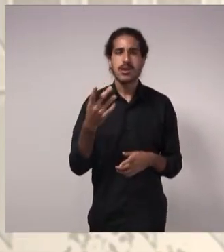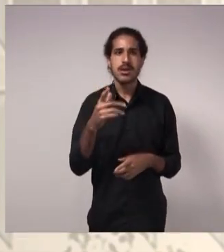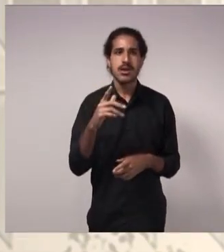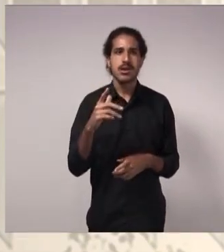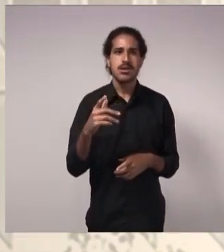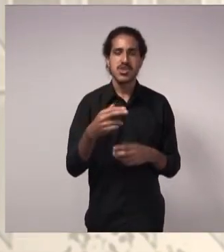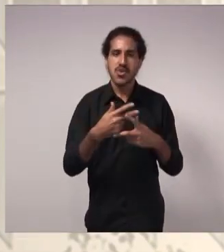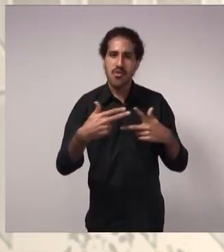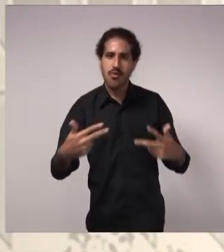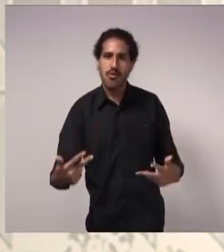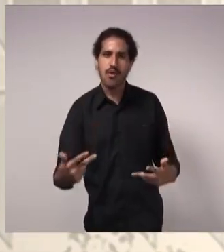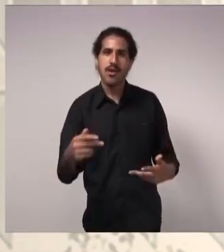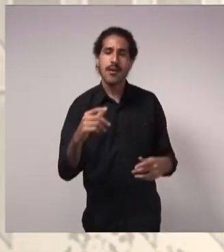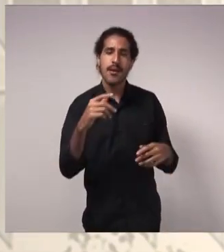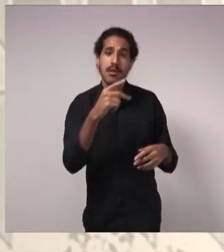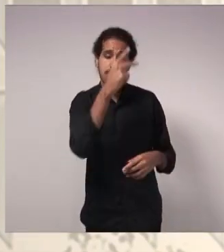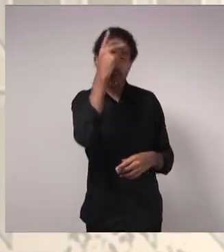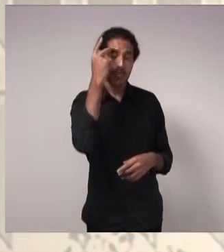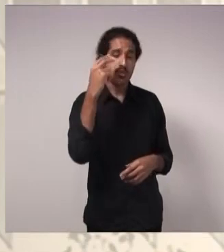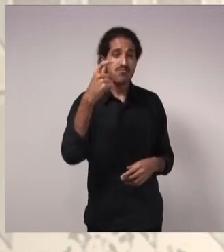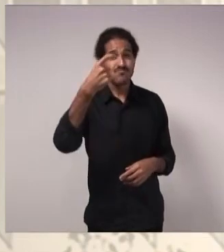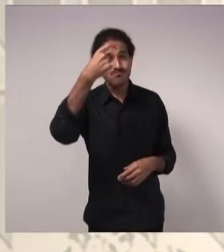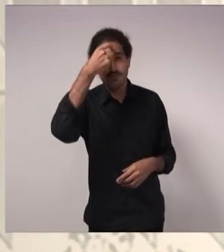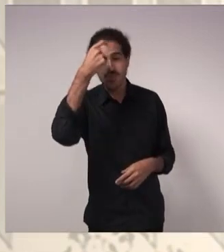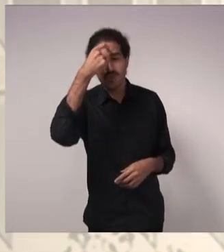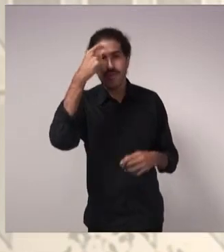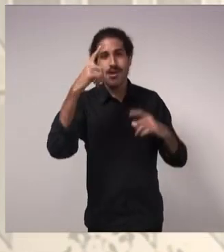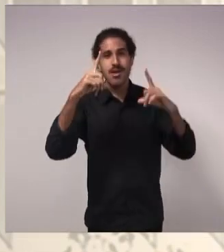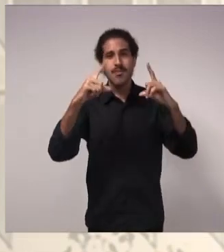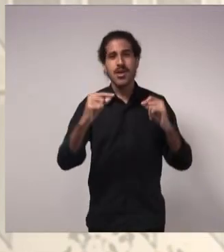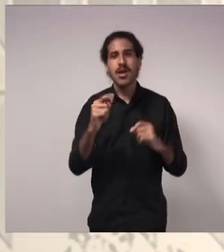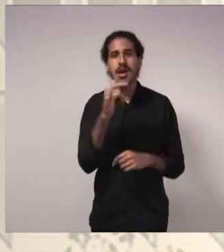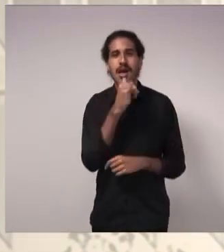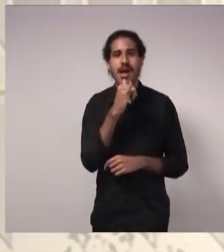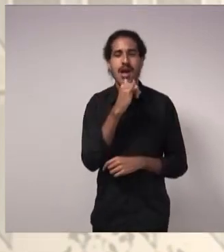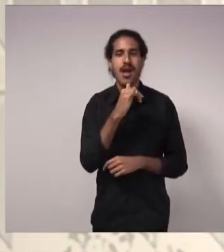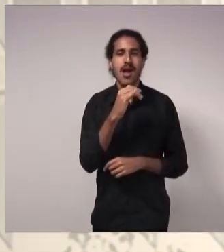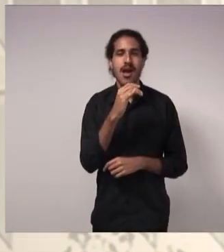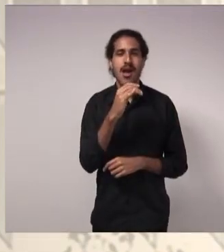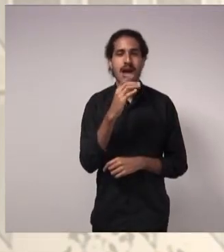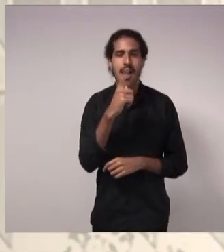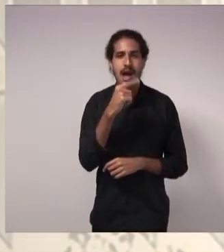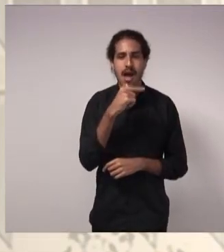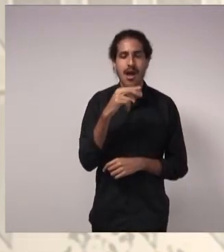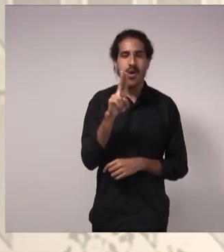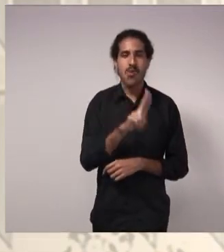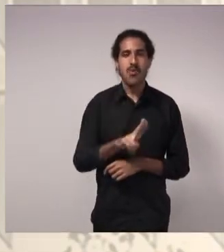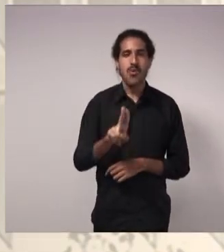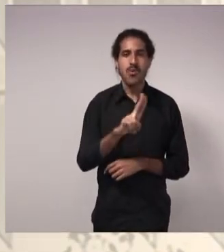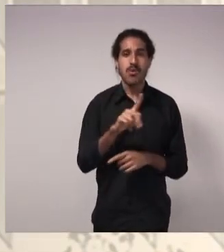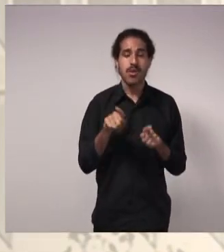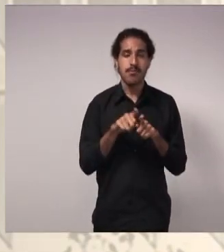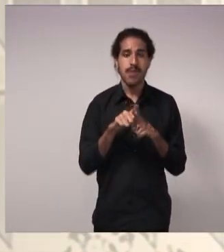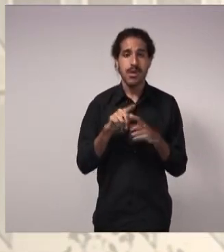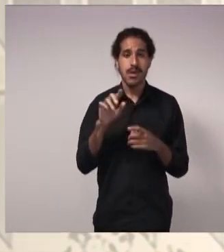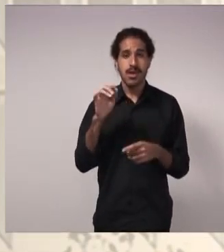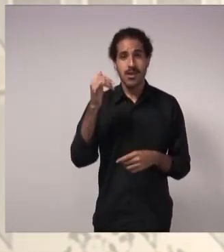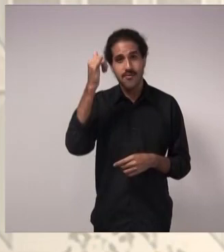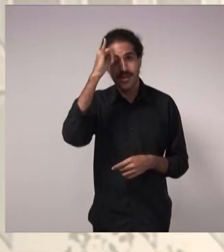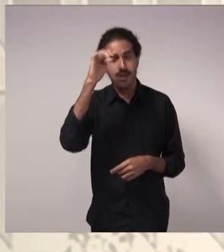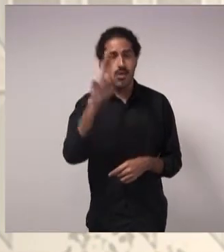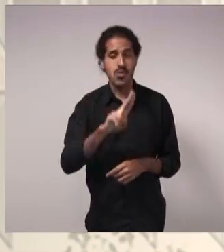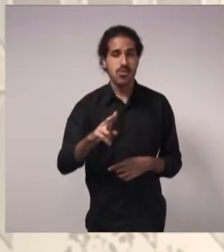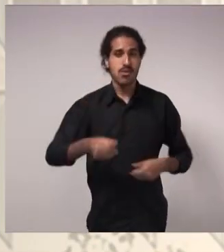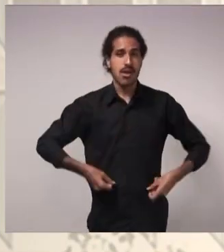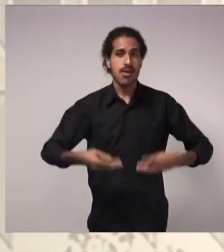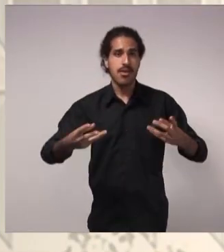o consumo de água, ou tecnologicamente falando, ou pela mudança de hábitos do consumo. Outra estratégia